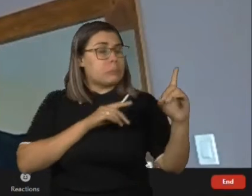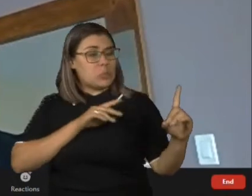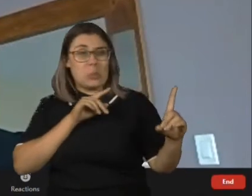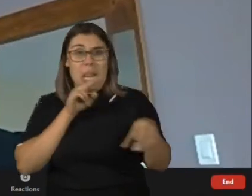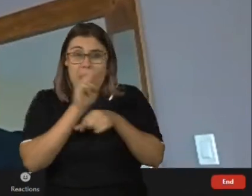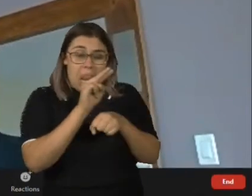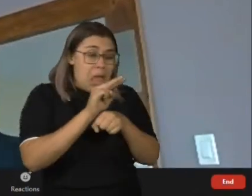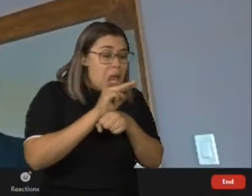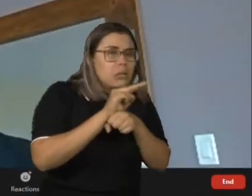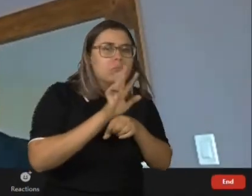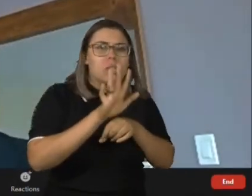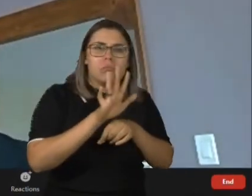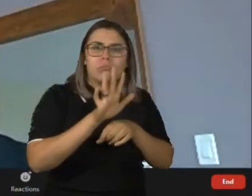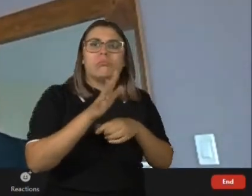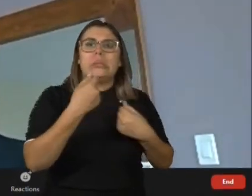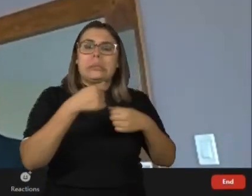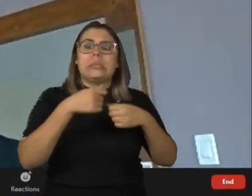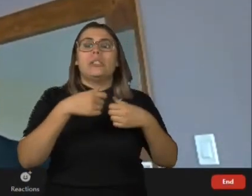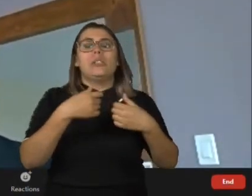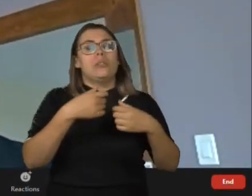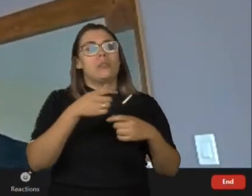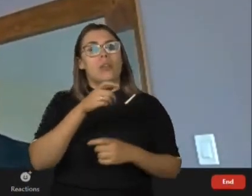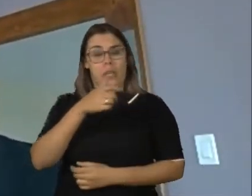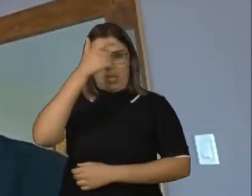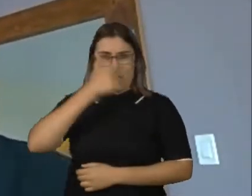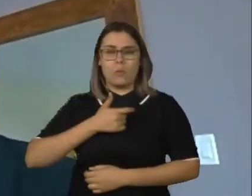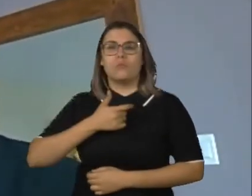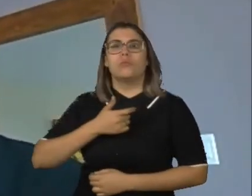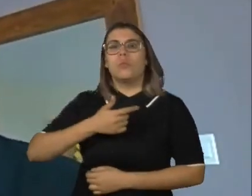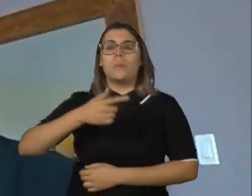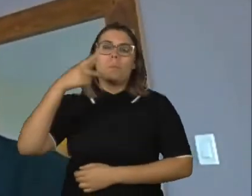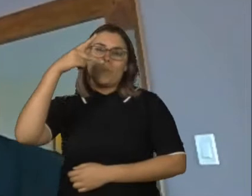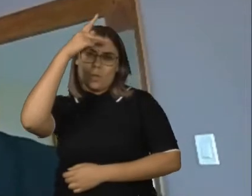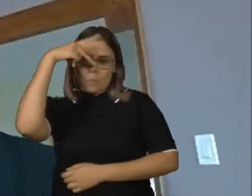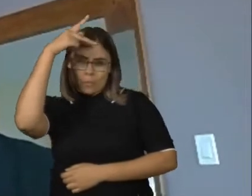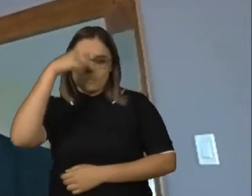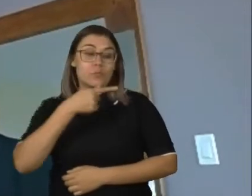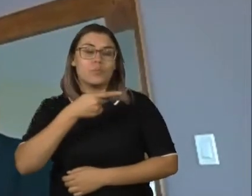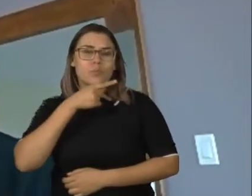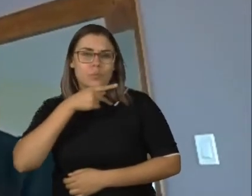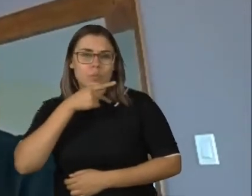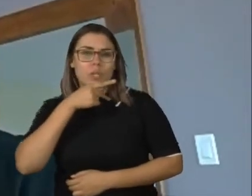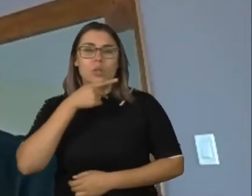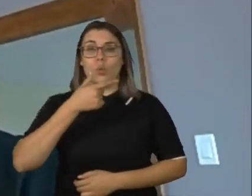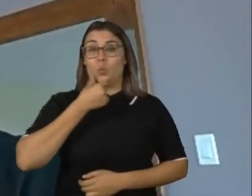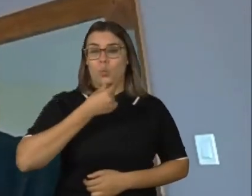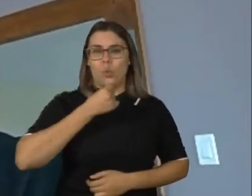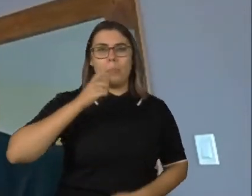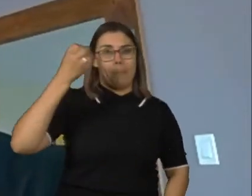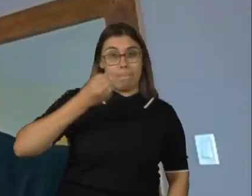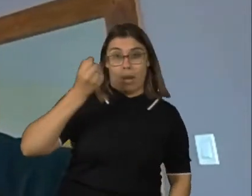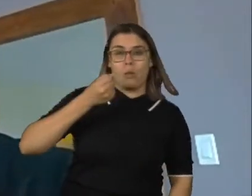nome é Fernando Heidrich, eu sou um homem branco, cabelo castanho, barba grisalha, estou de